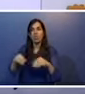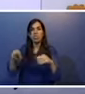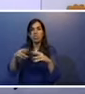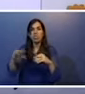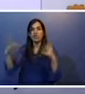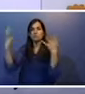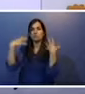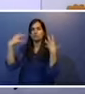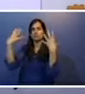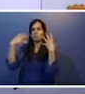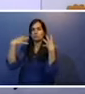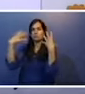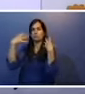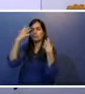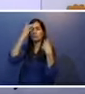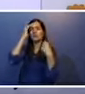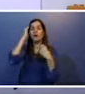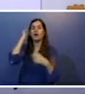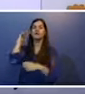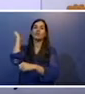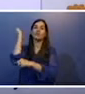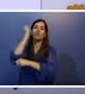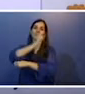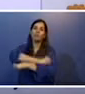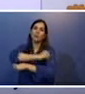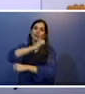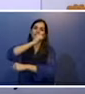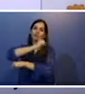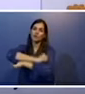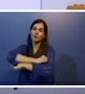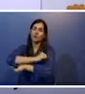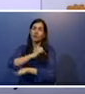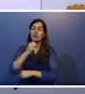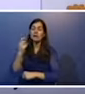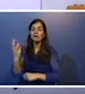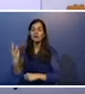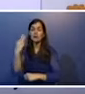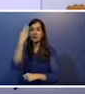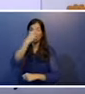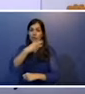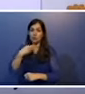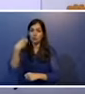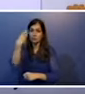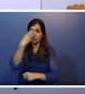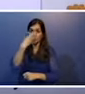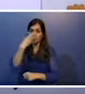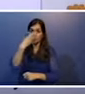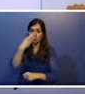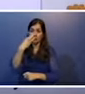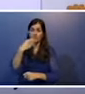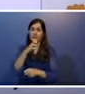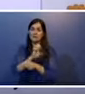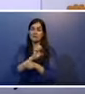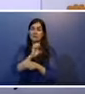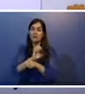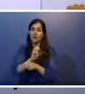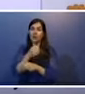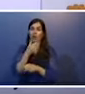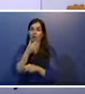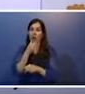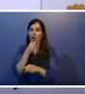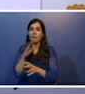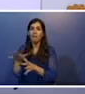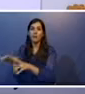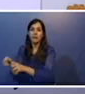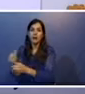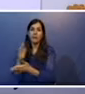Fecham-se uma a uma janelas. Três horas depois, lá está Dario à espera do Rabecão. A cabeça